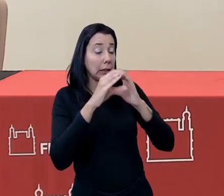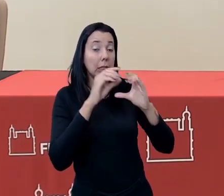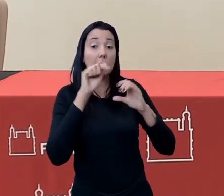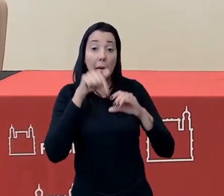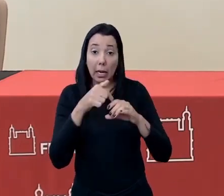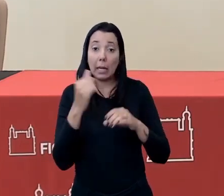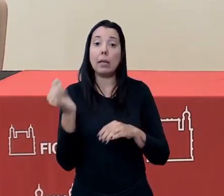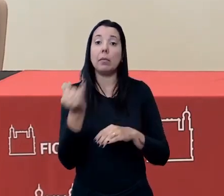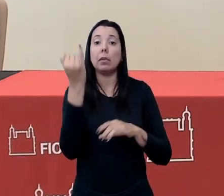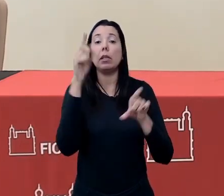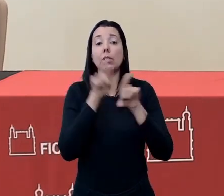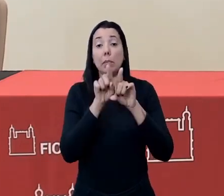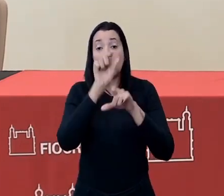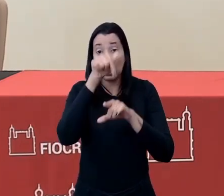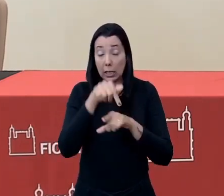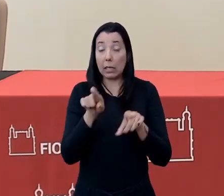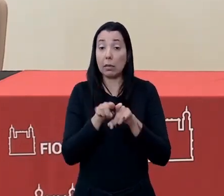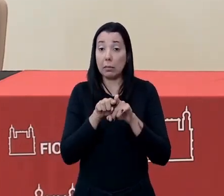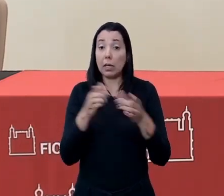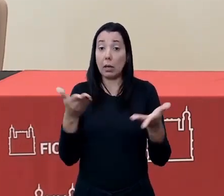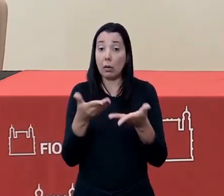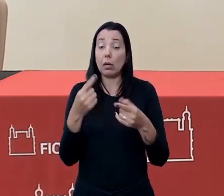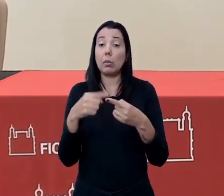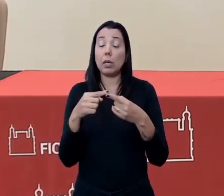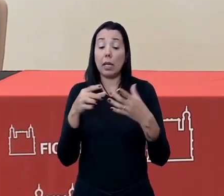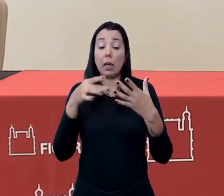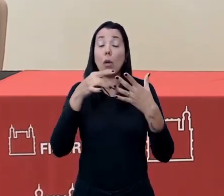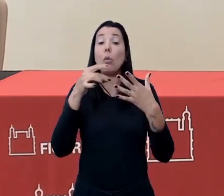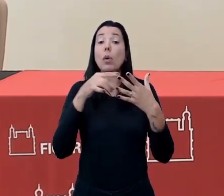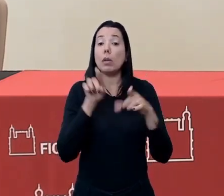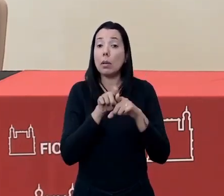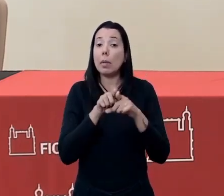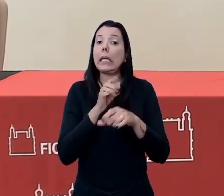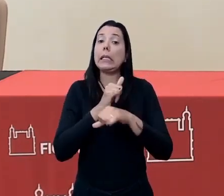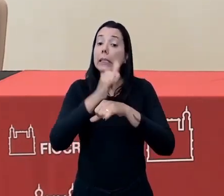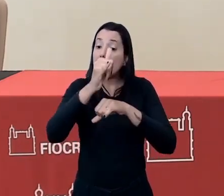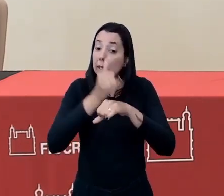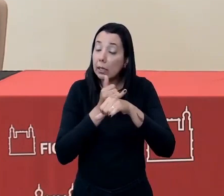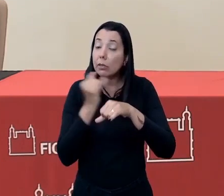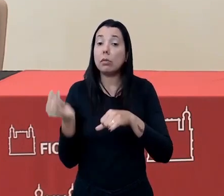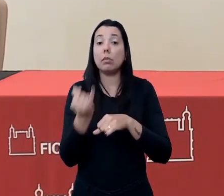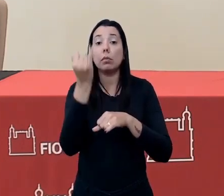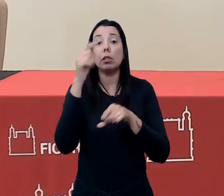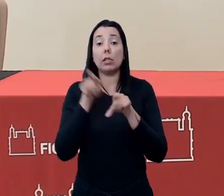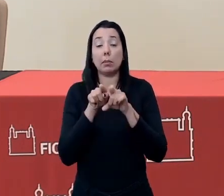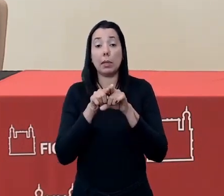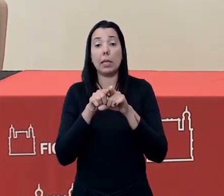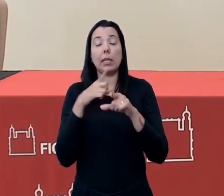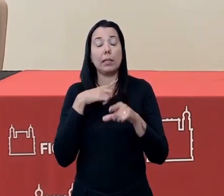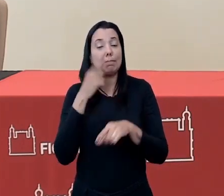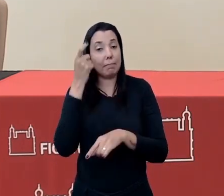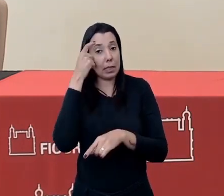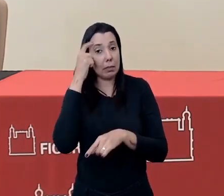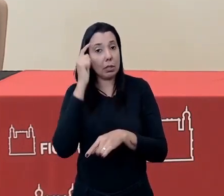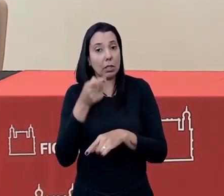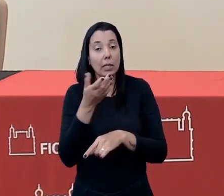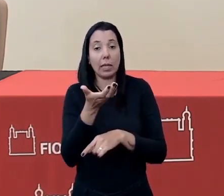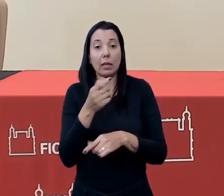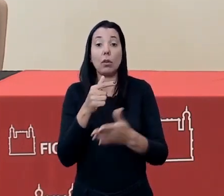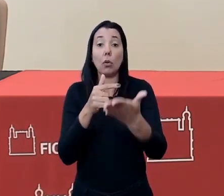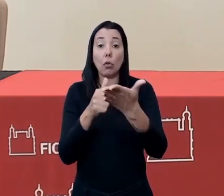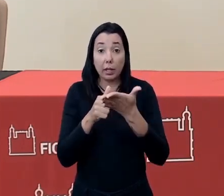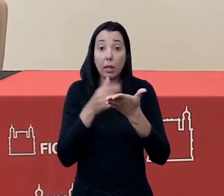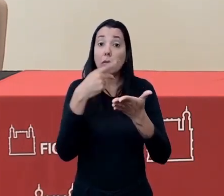muito importante aqui, quer dizer, é um eixo estratégico muito importante, e nessa linha eu já quero fazer um convite a